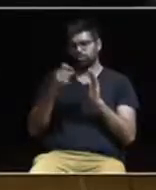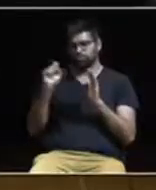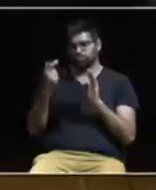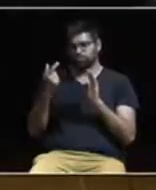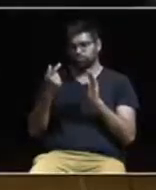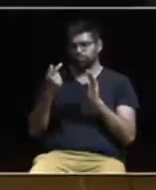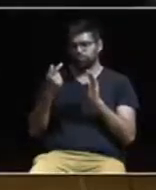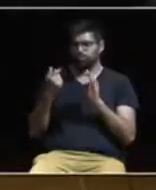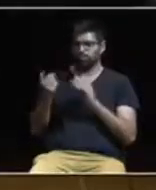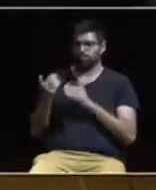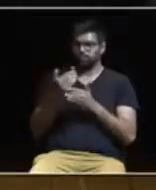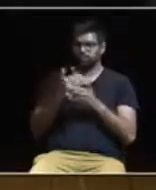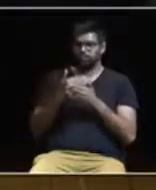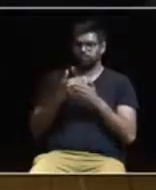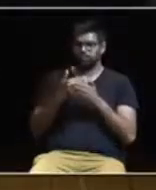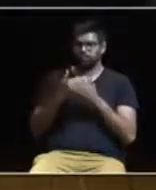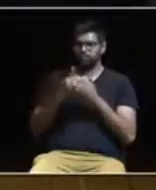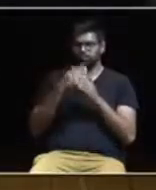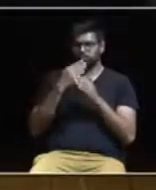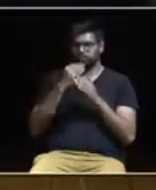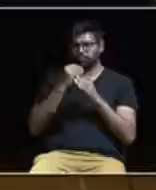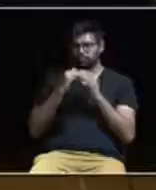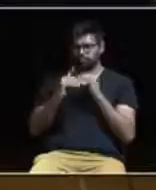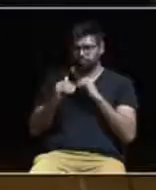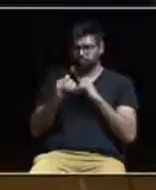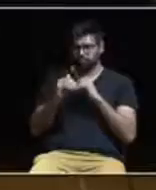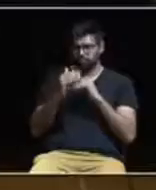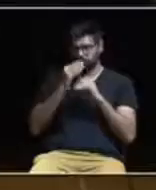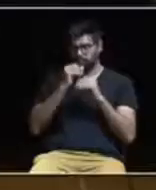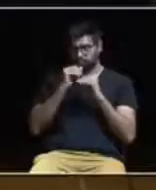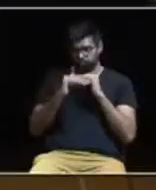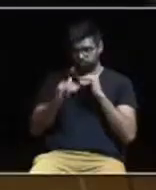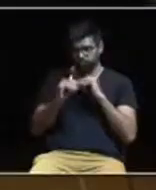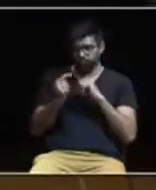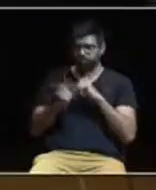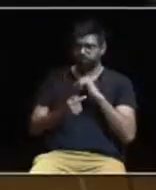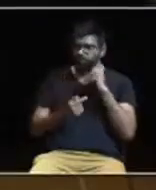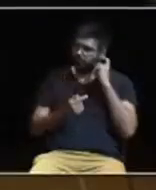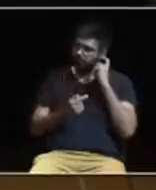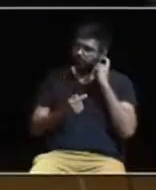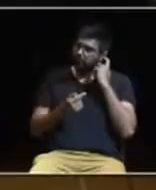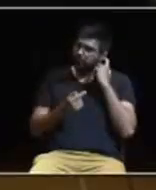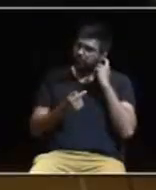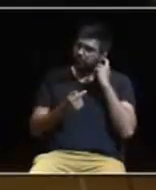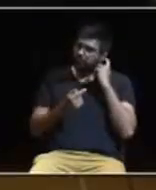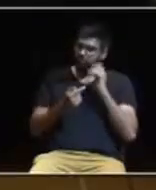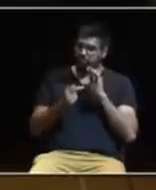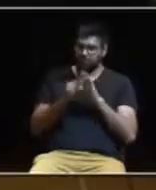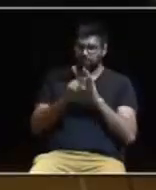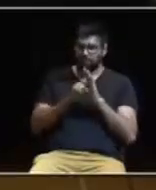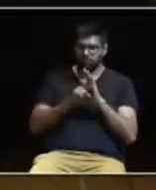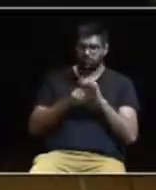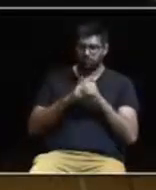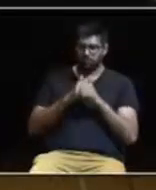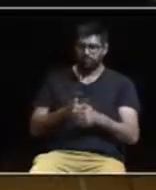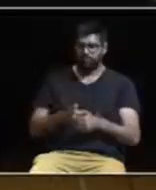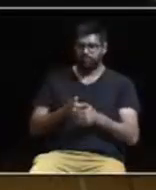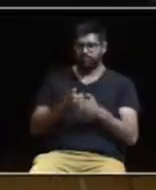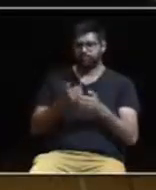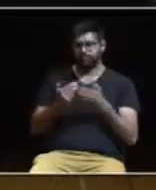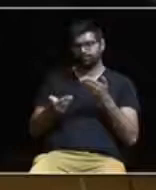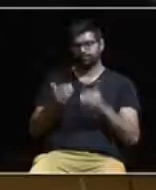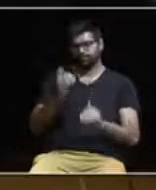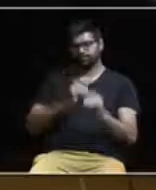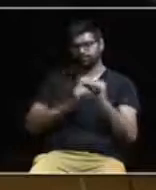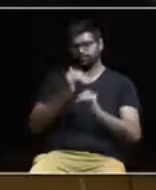solo é cada vez mais um recurso escasso e o seu uso e a ocupação devem obedecer a critérios que tenham como preocupação o